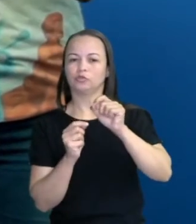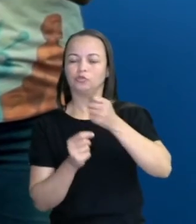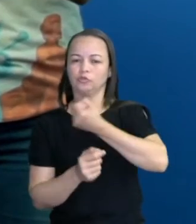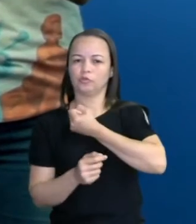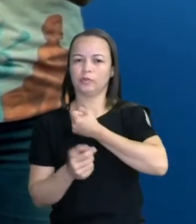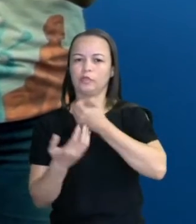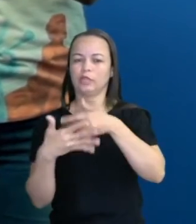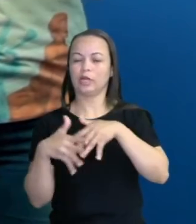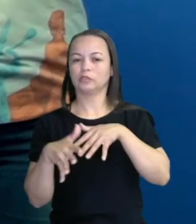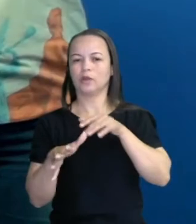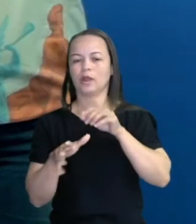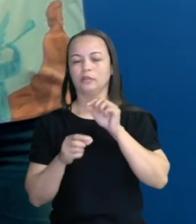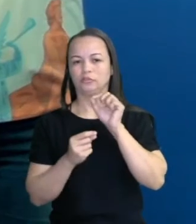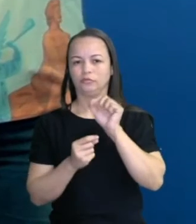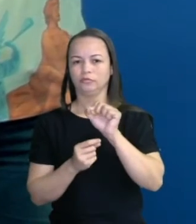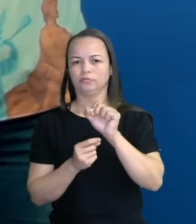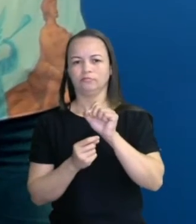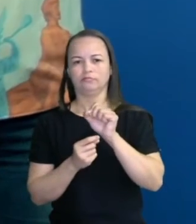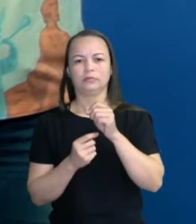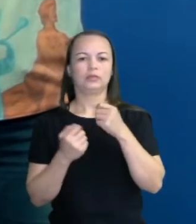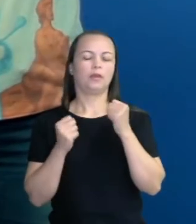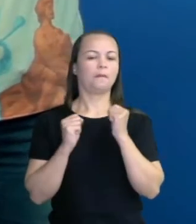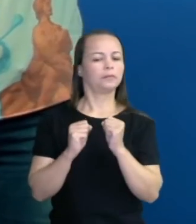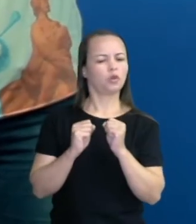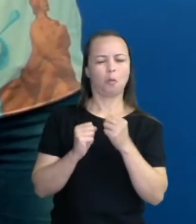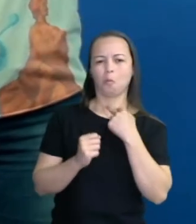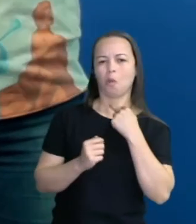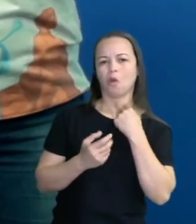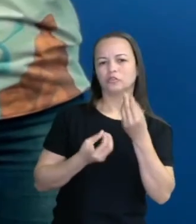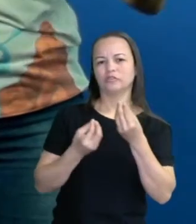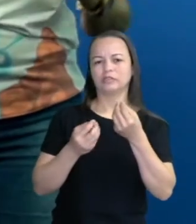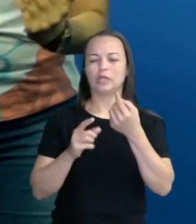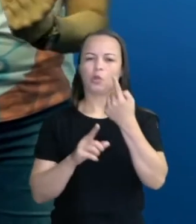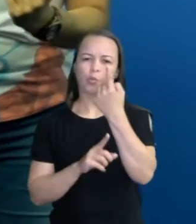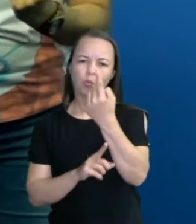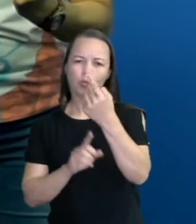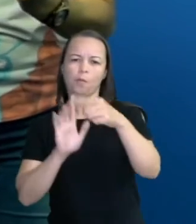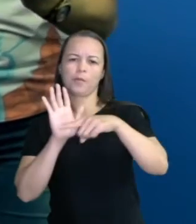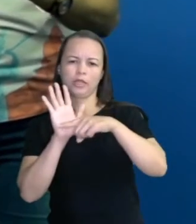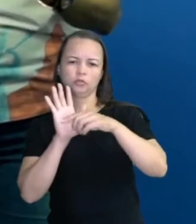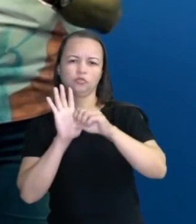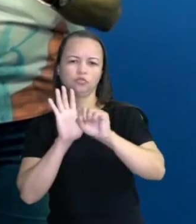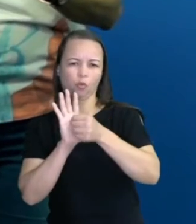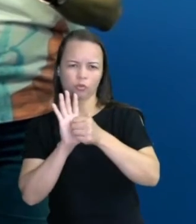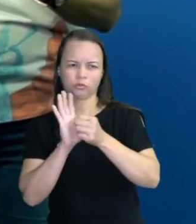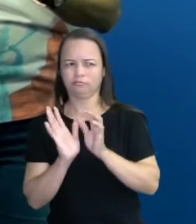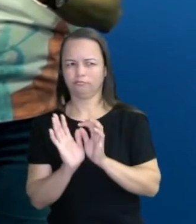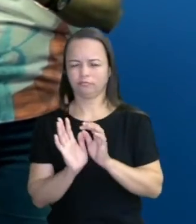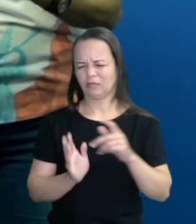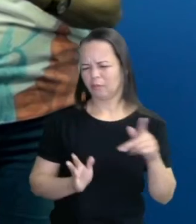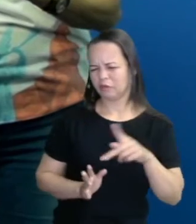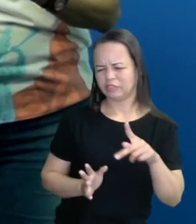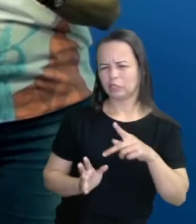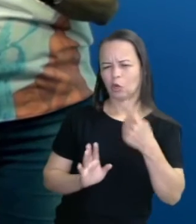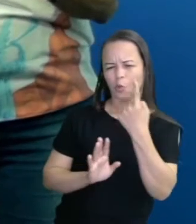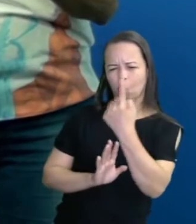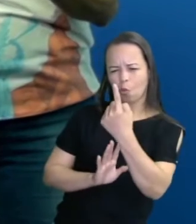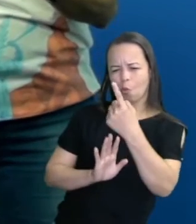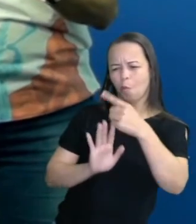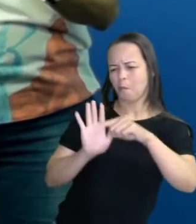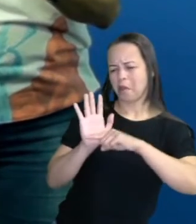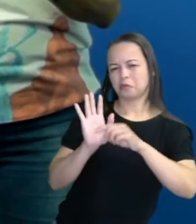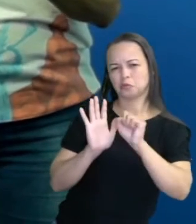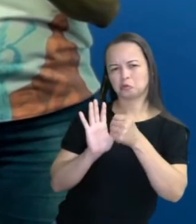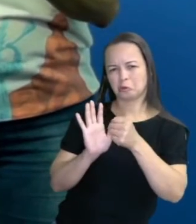obviamente, dentro do conjunto dos números naturais, eu não posso fazer a operação 1 menos 8. Ah, professora, 1 menos 8 vai dar